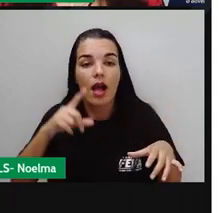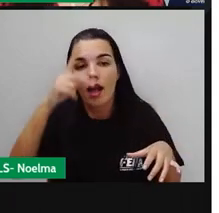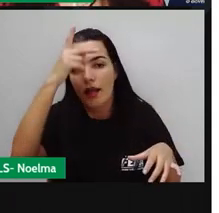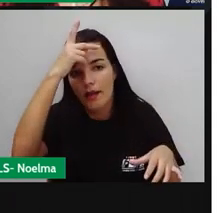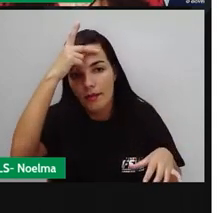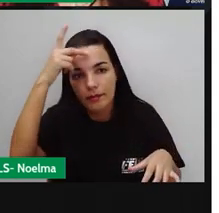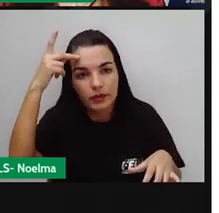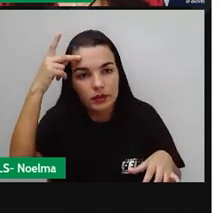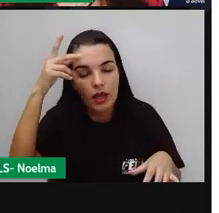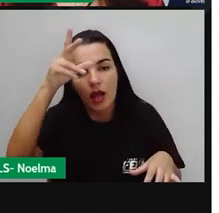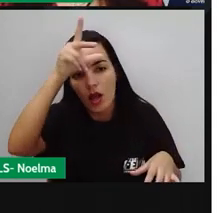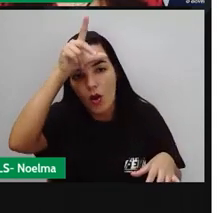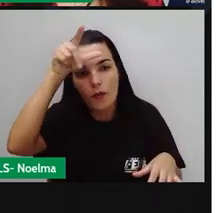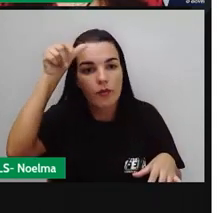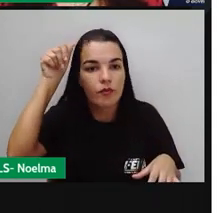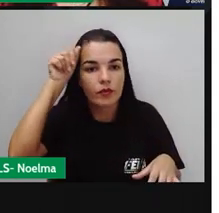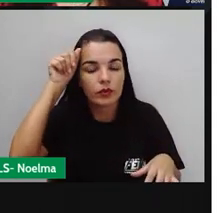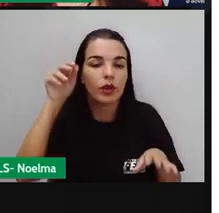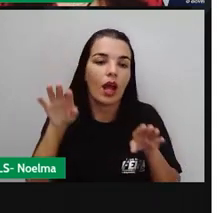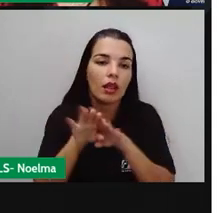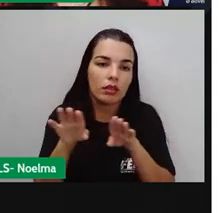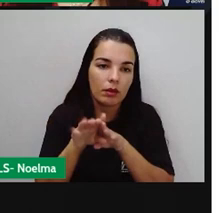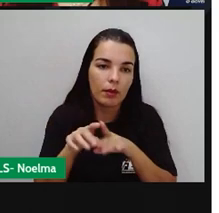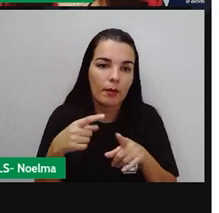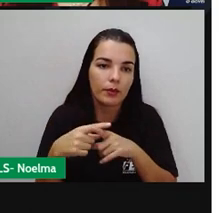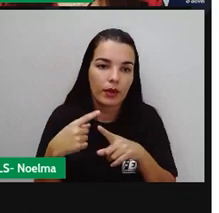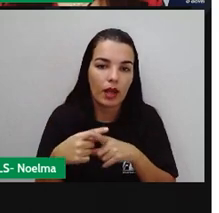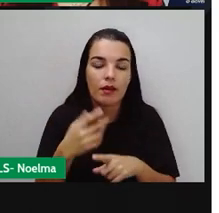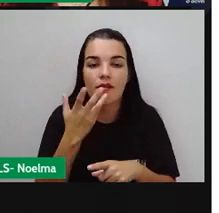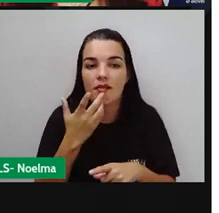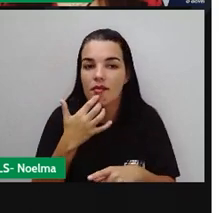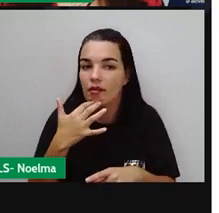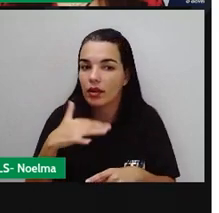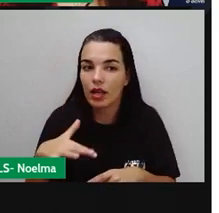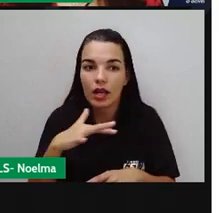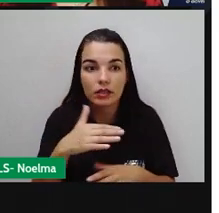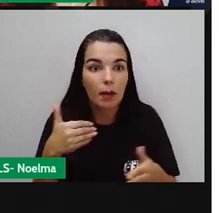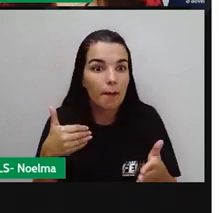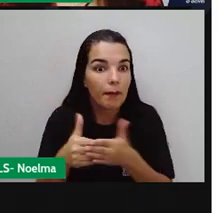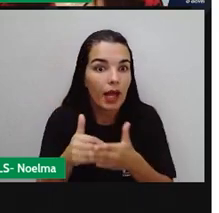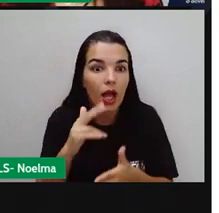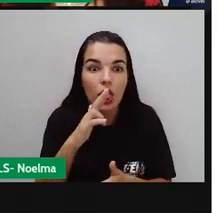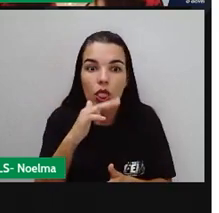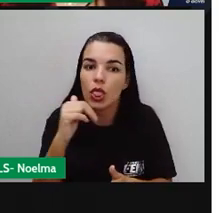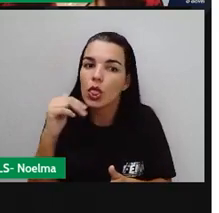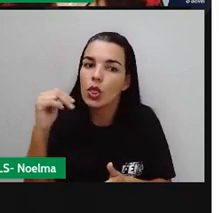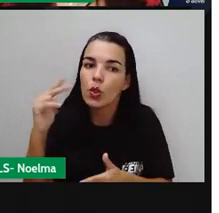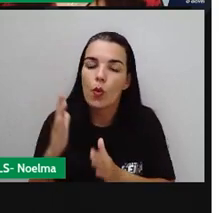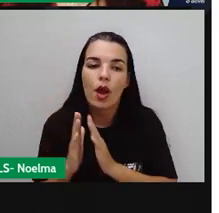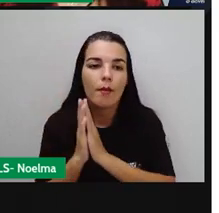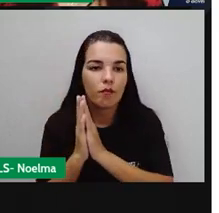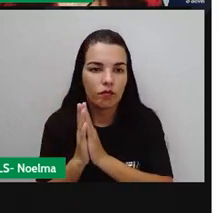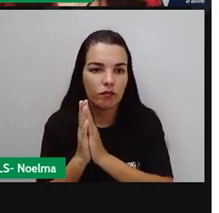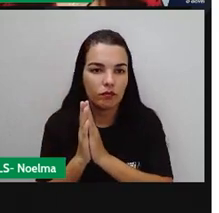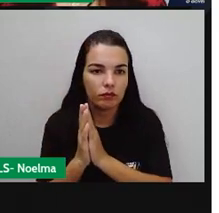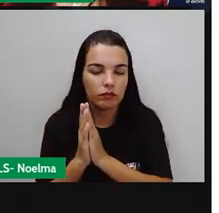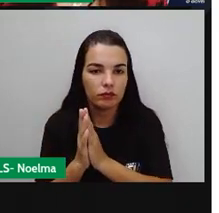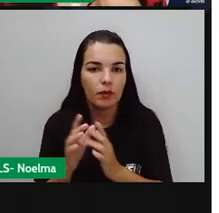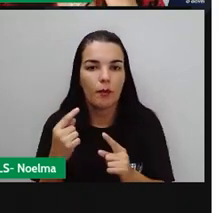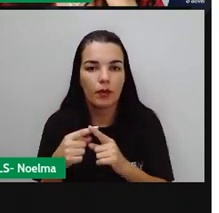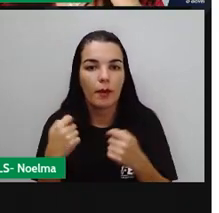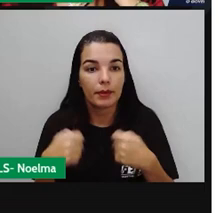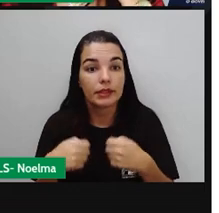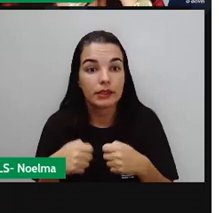para crianças, né? Onde a gente tem a classe D, que é a classe mais perigosa. E que se necessita aí de uma